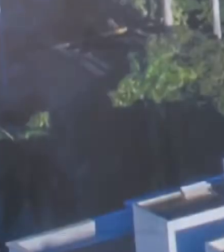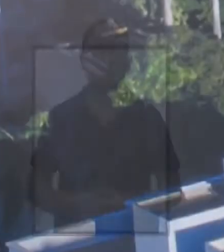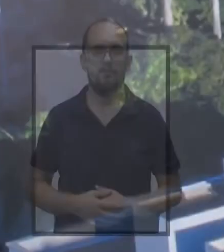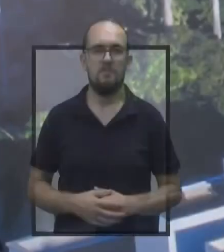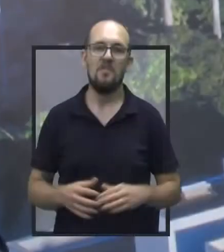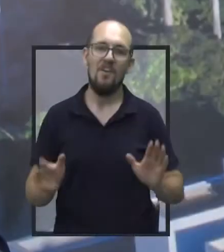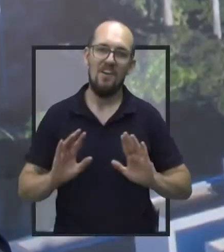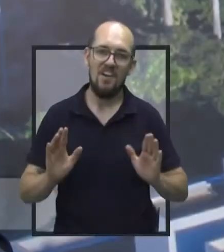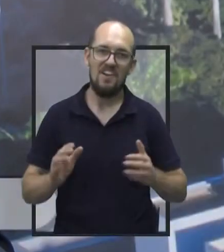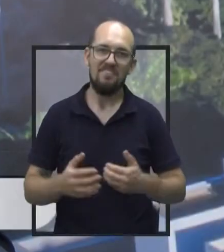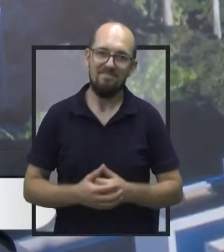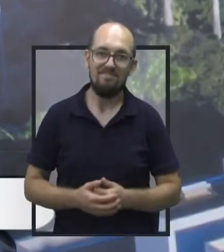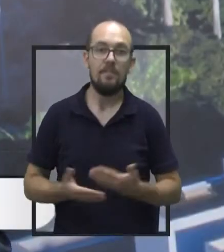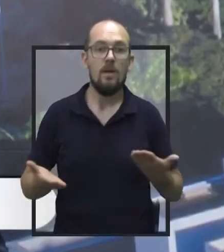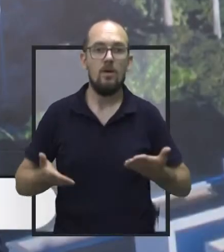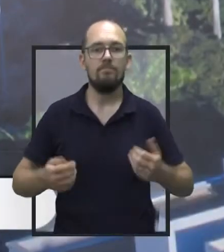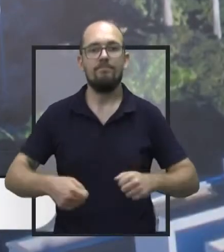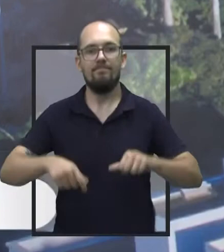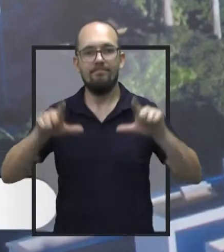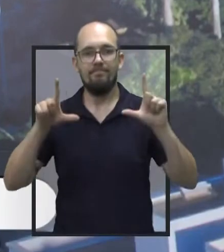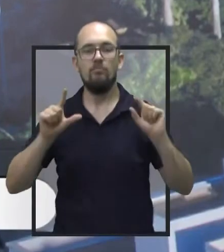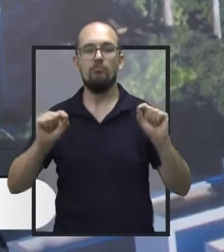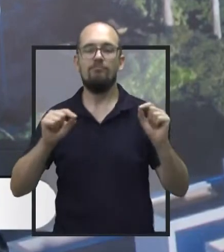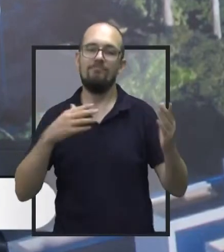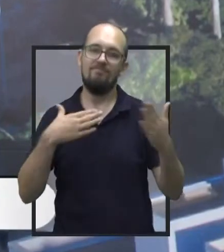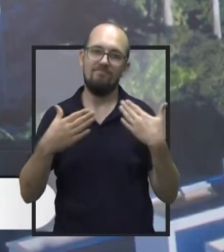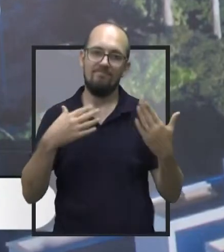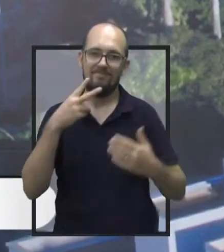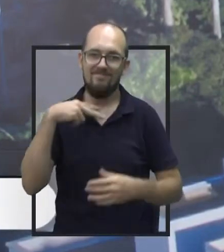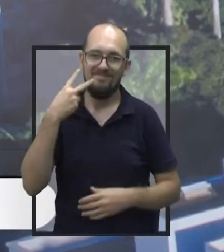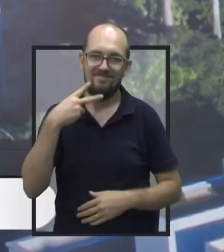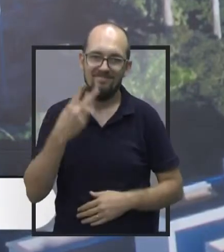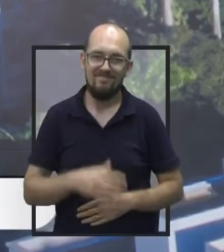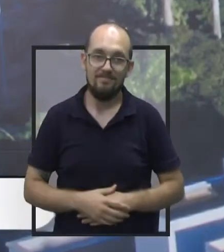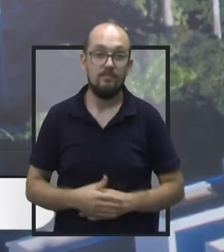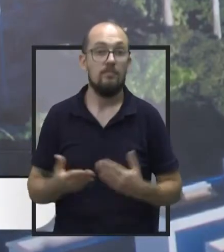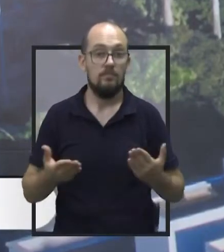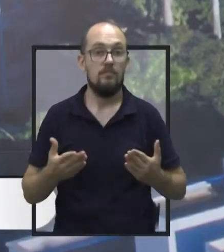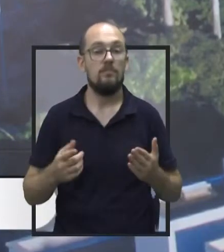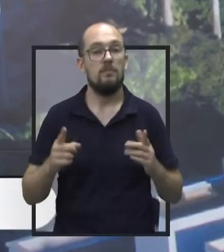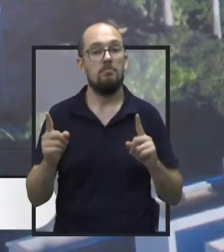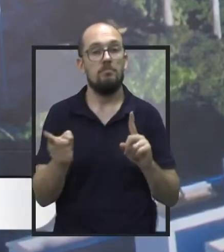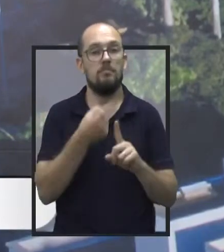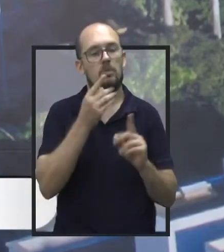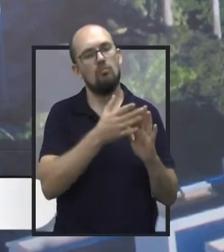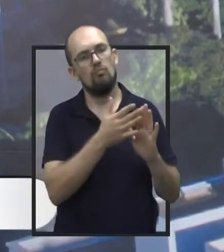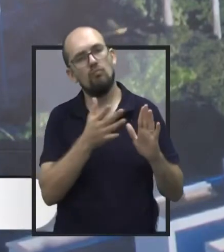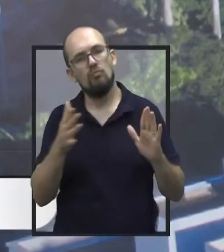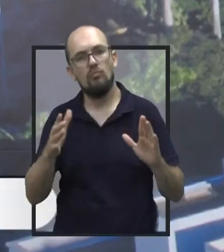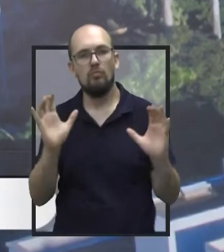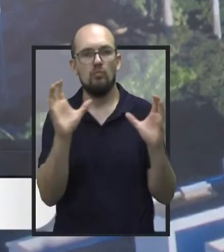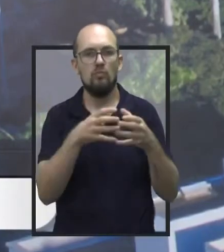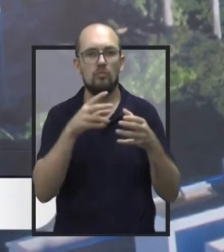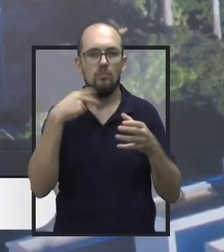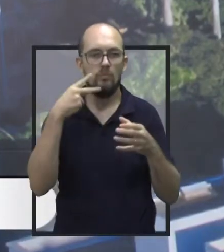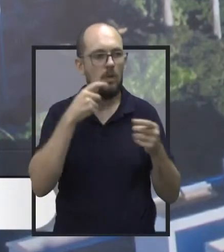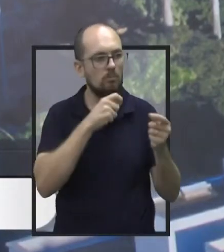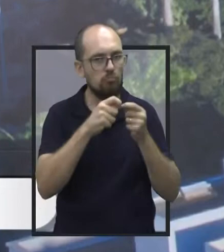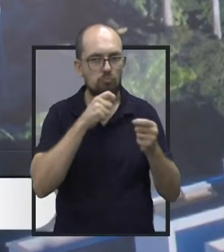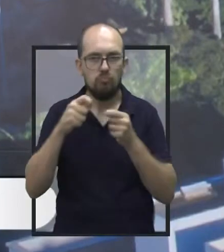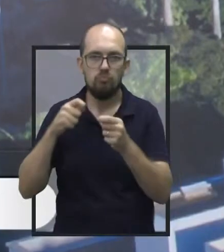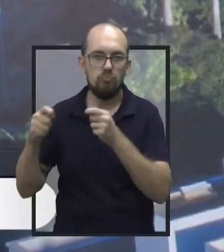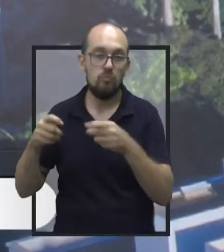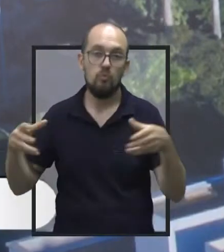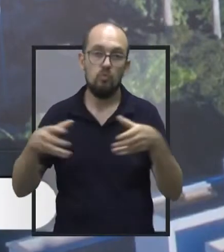Olá, está no ar o programa Fala Vereador. Esta é a primeira rodada de entrevistas com os parlamentares que